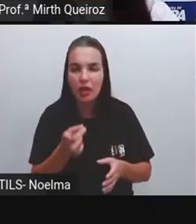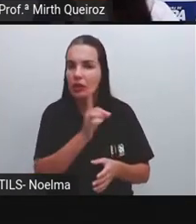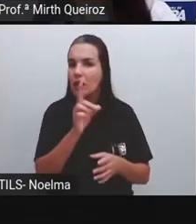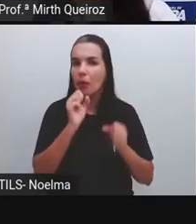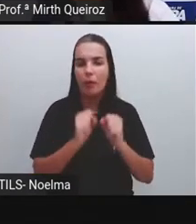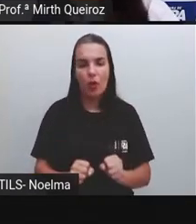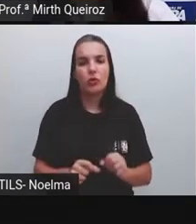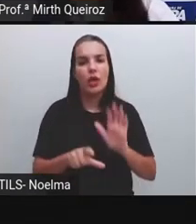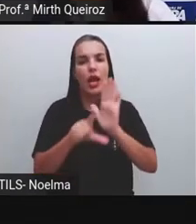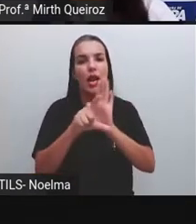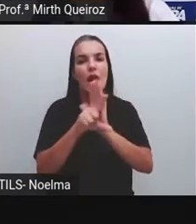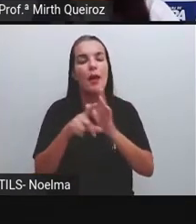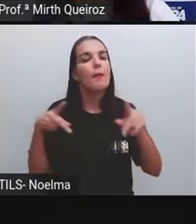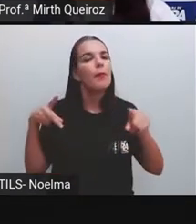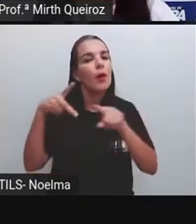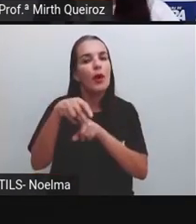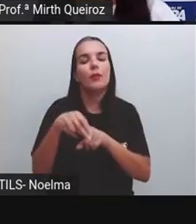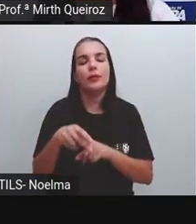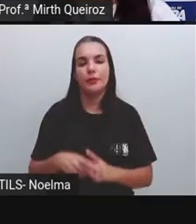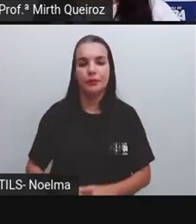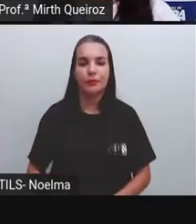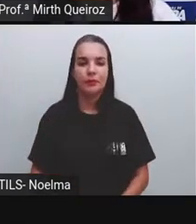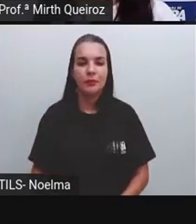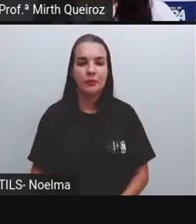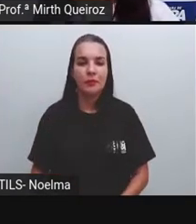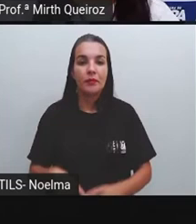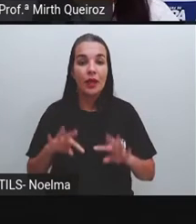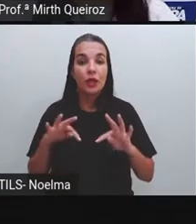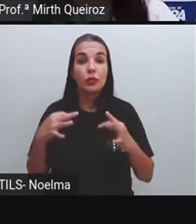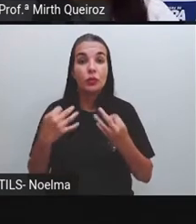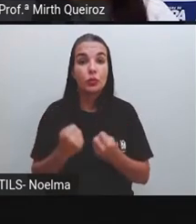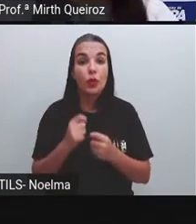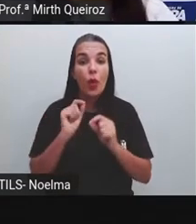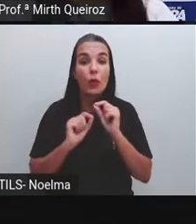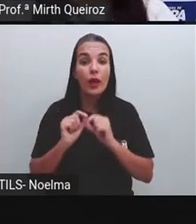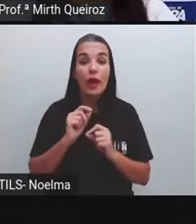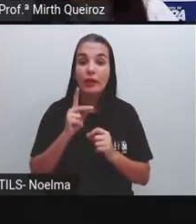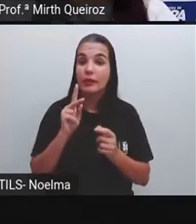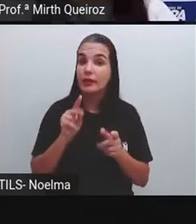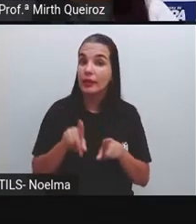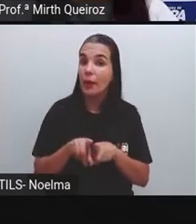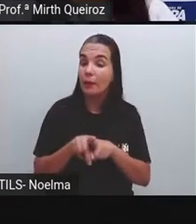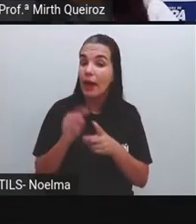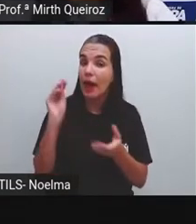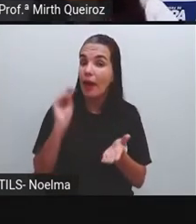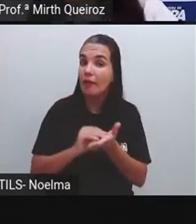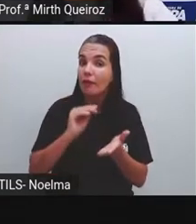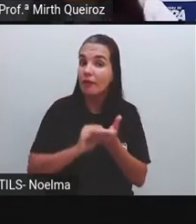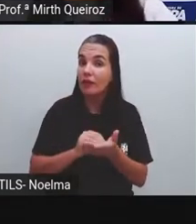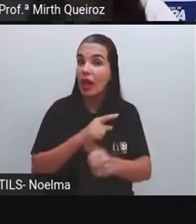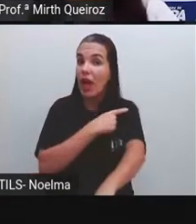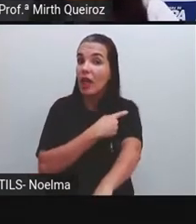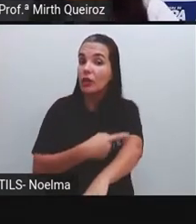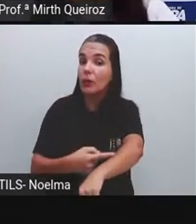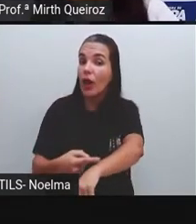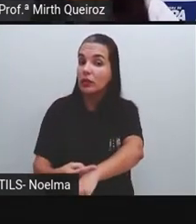é excessivamente poluente. Tudo isso, sem contar a falta de educação que muitas pessoas têm, quando eles